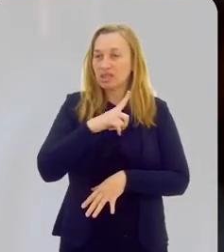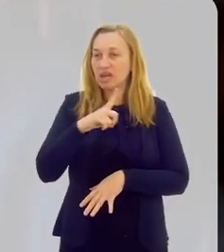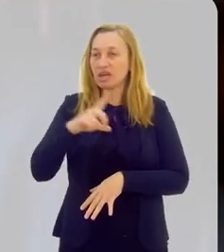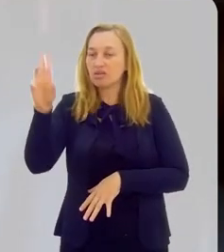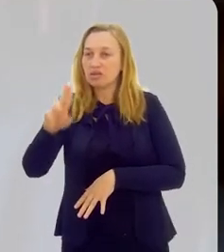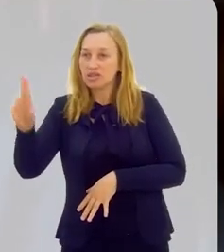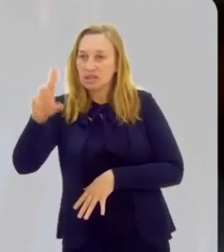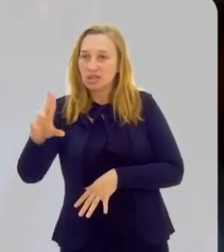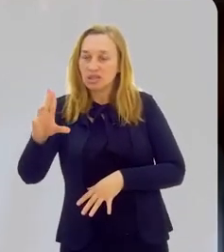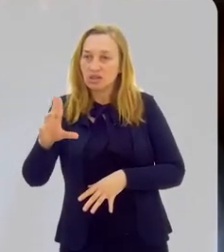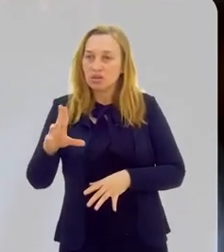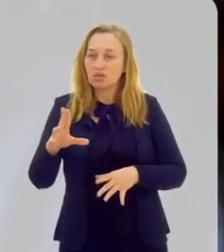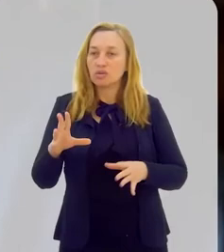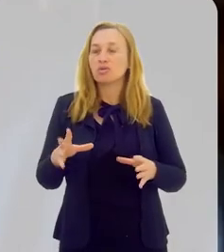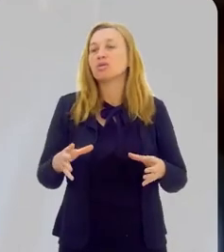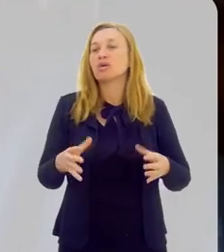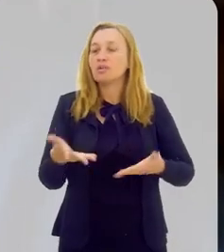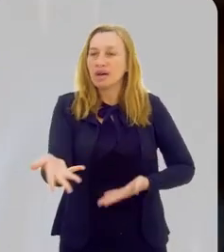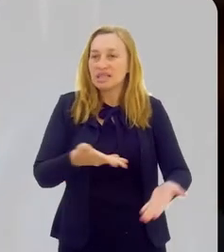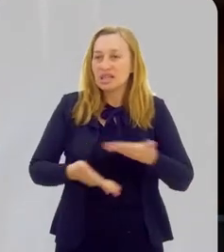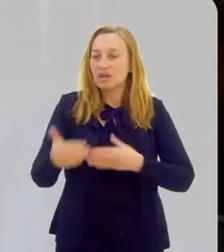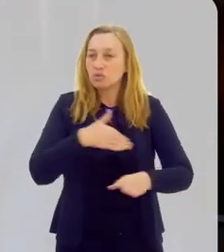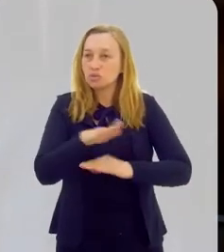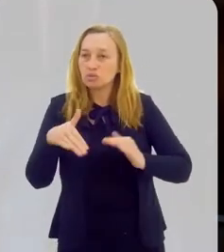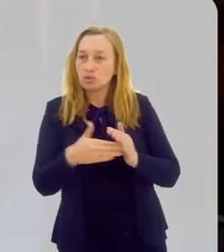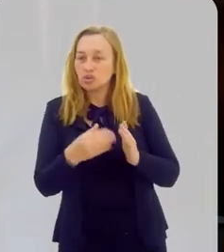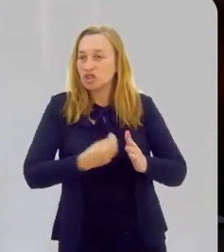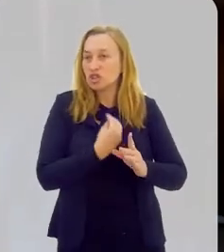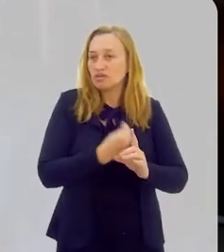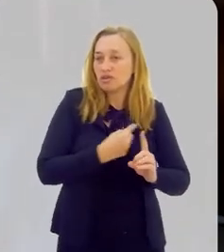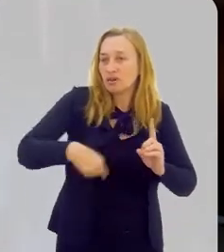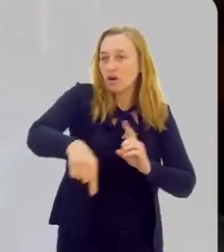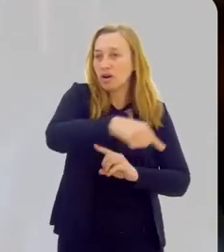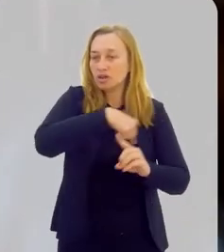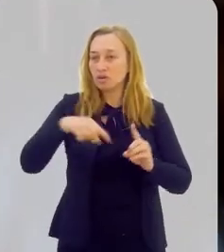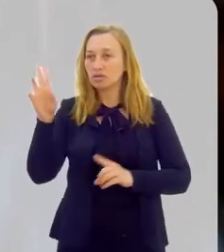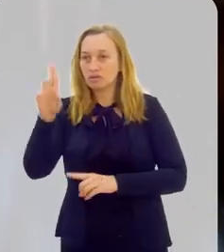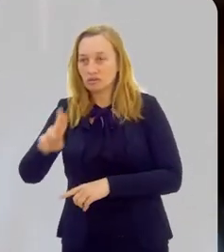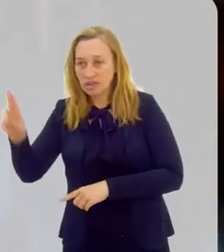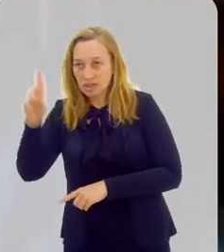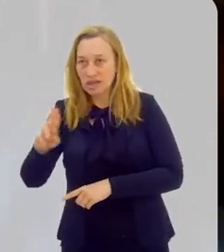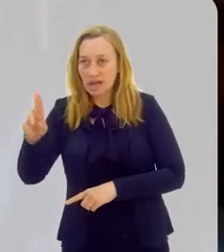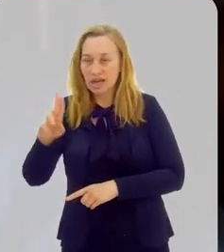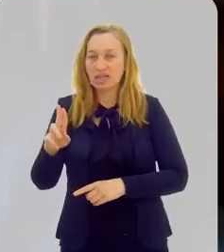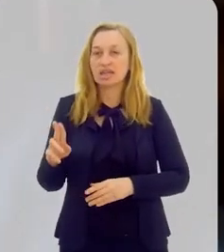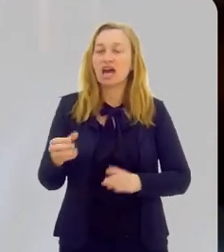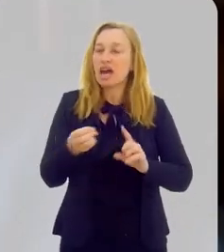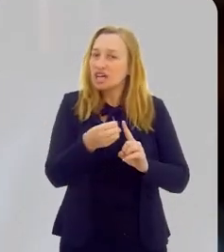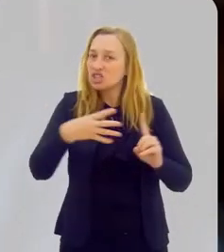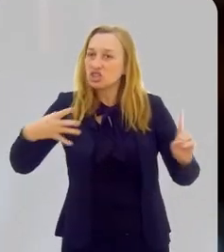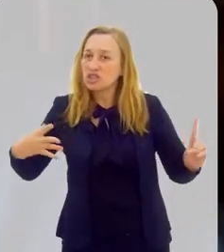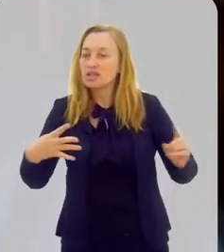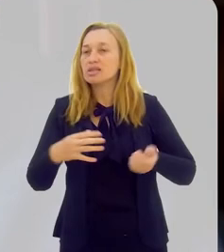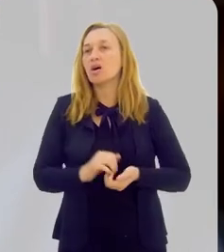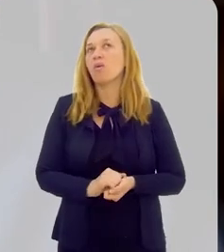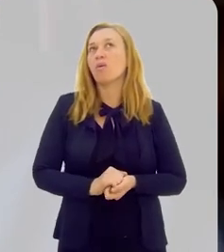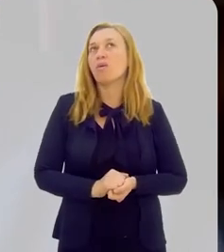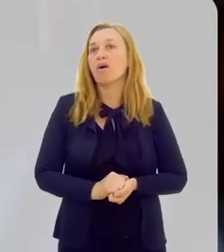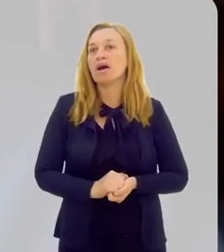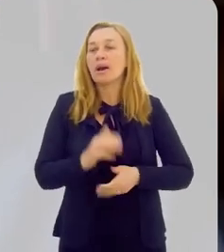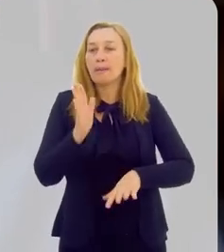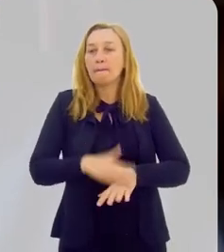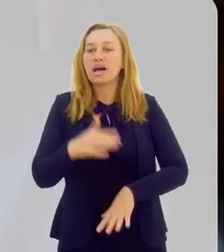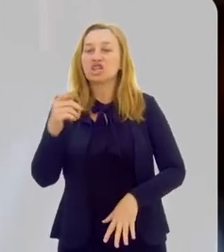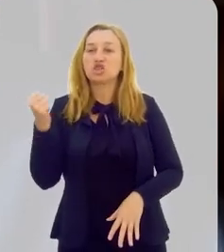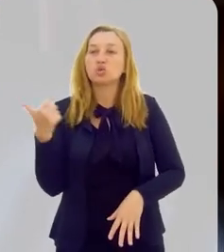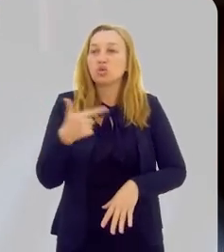de parceria com a comunidade ao redor. E a Universidade Federal coloca isso como uma das suas prioridades. A extensão